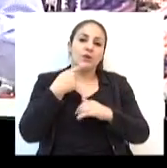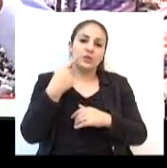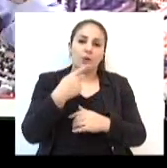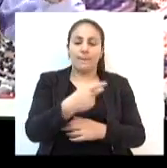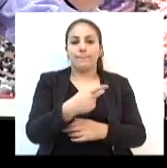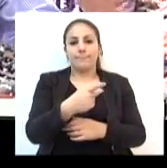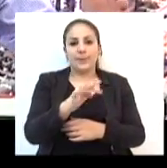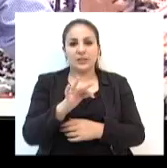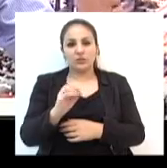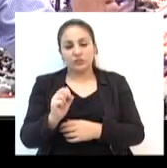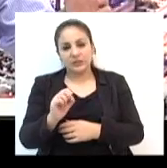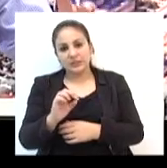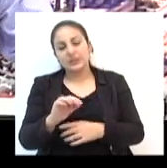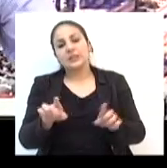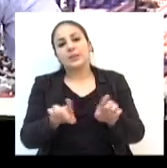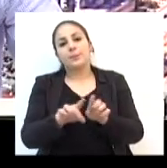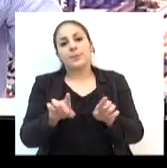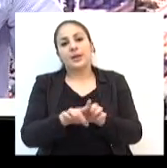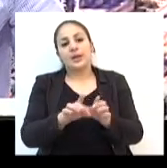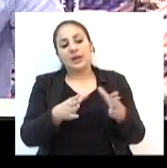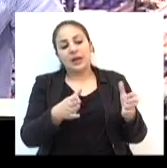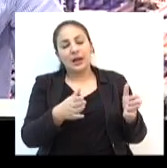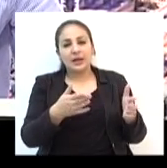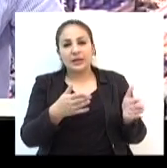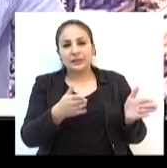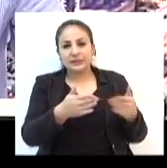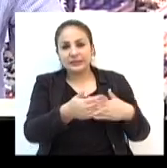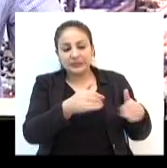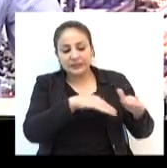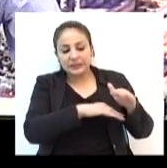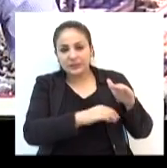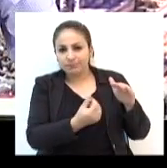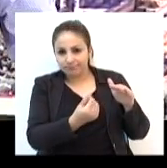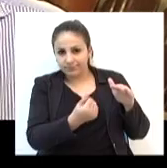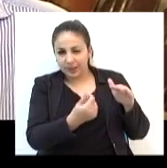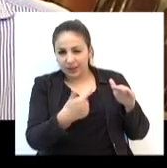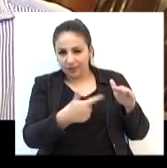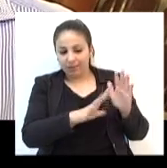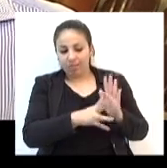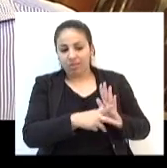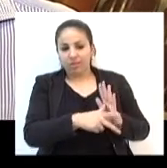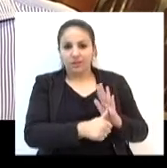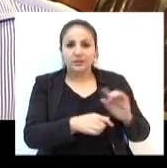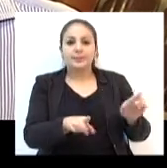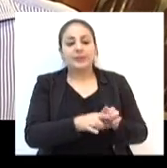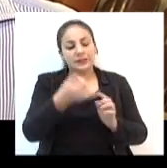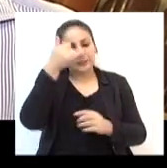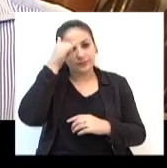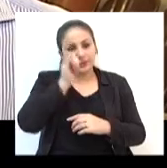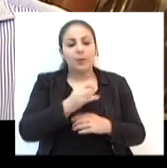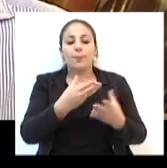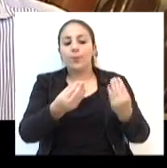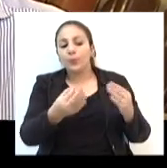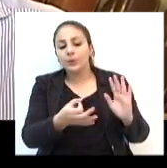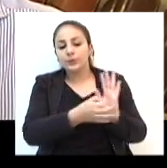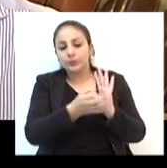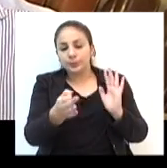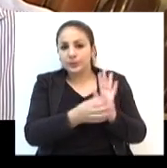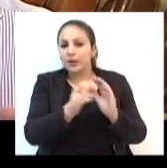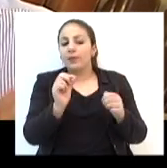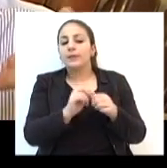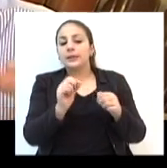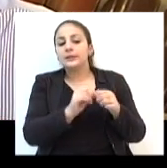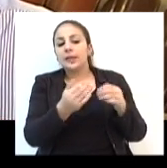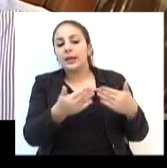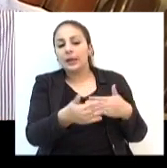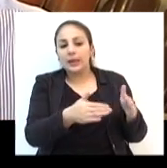acredita que o famoso Caixa 2 também será evitado. Muitas opiniões dizendo assim, não, mas daí vai haver